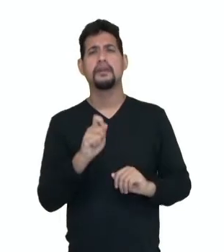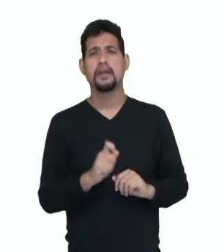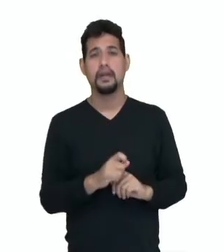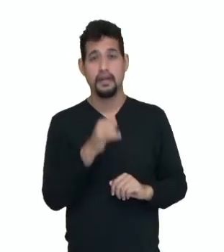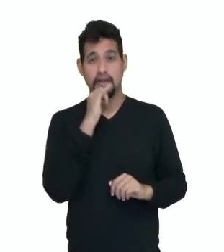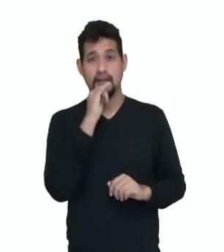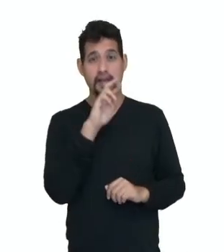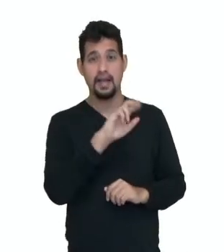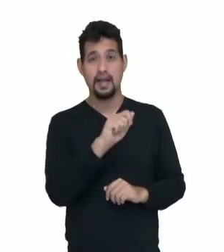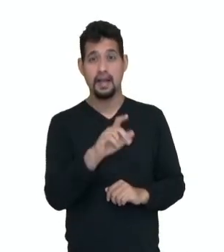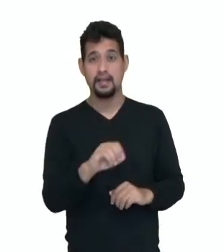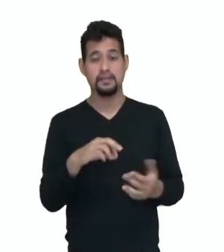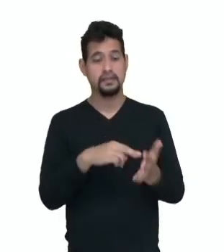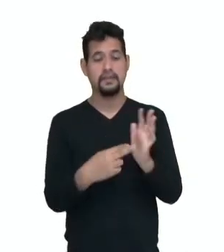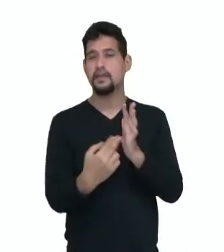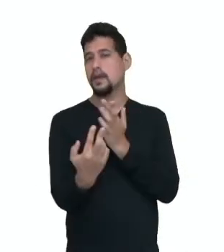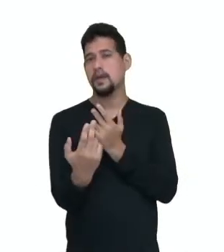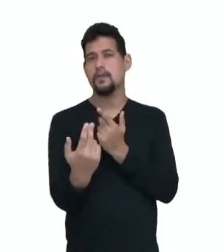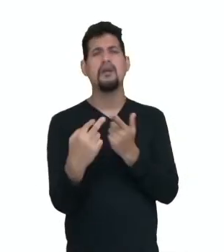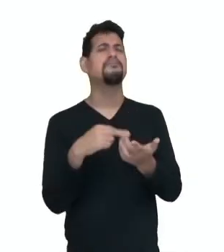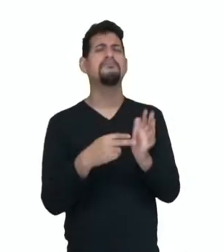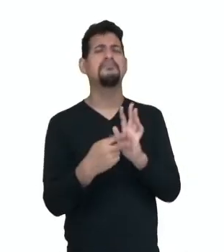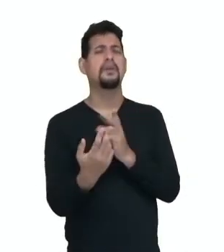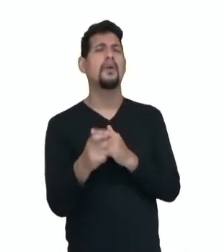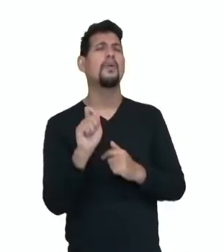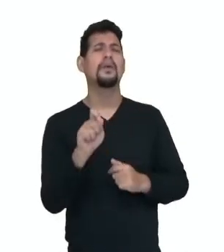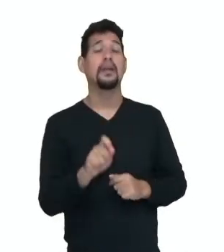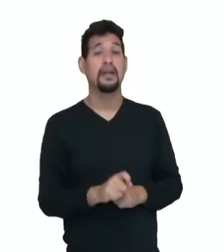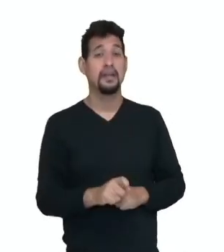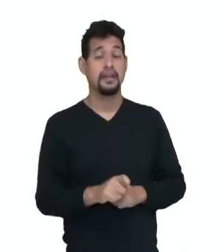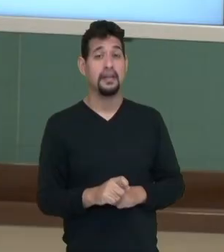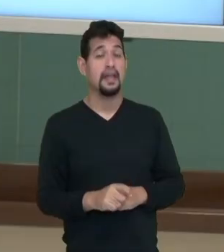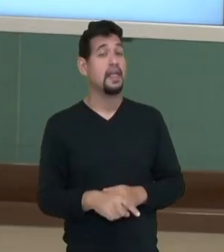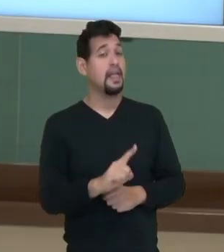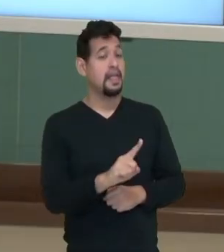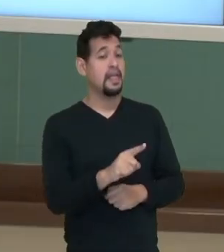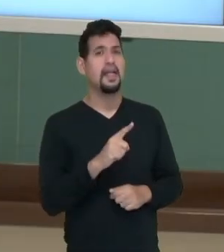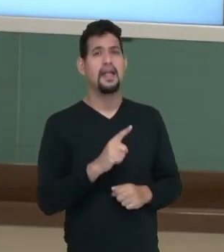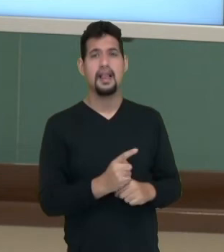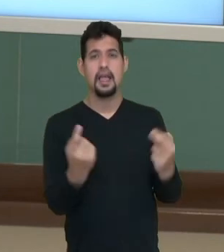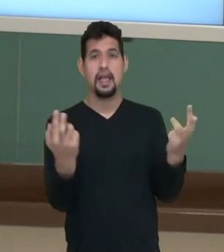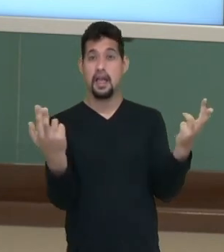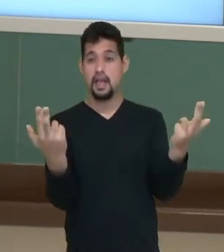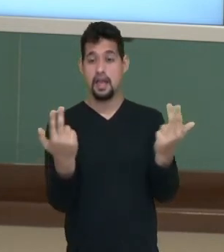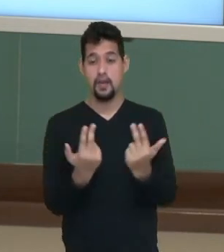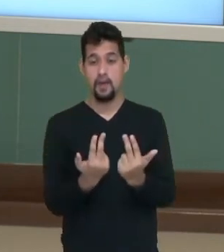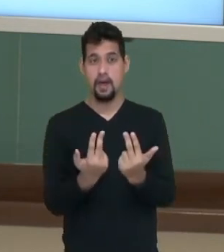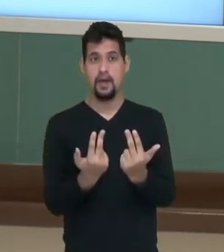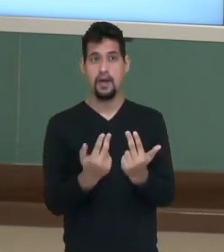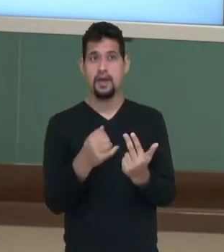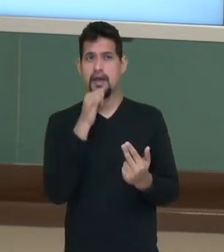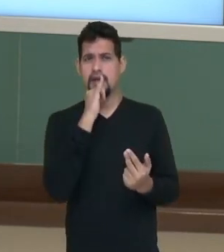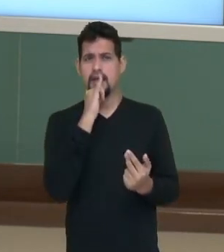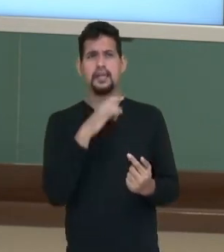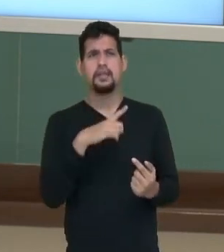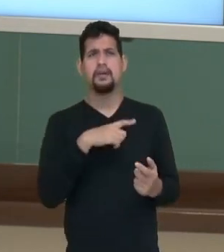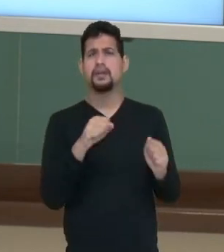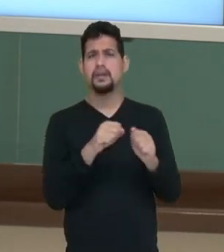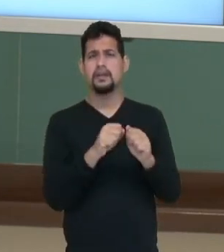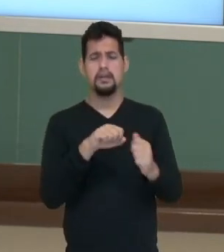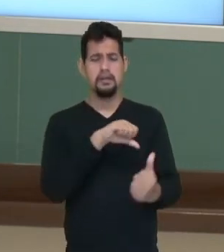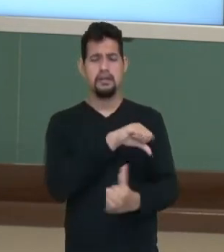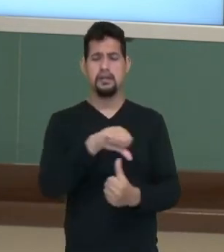As razões são equivalentes. O que é equivalentes? Elas são, elas se igualam, né? No momento que eu fiz